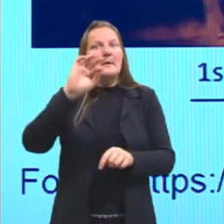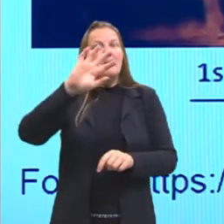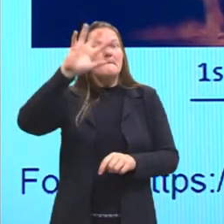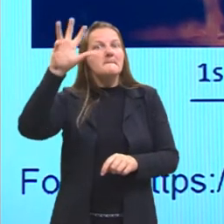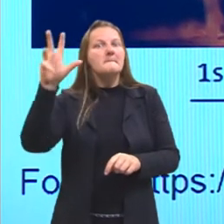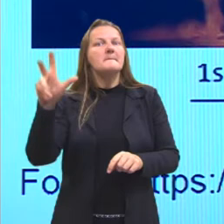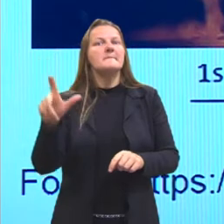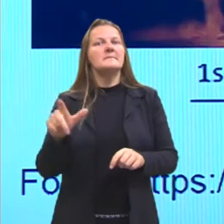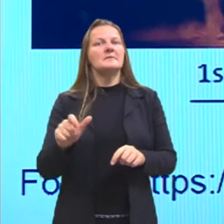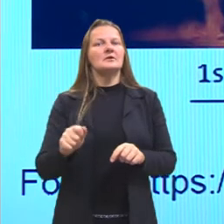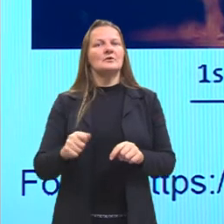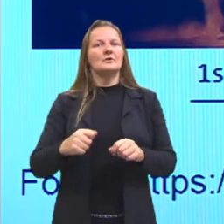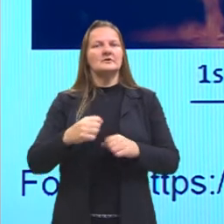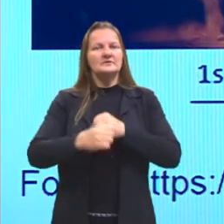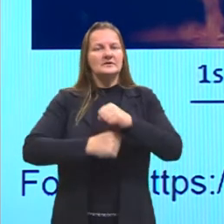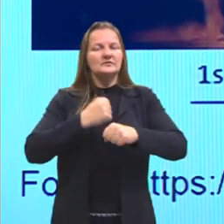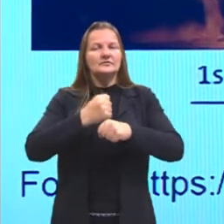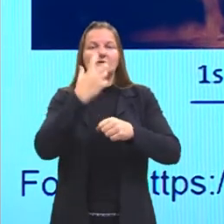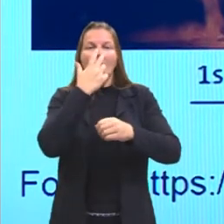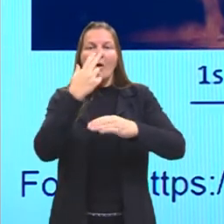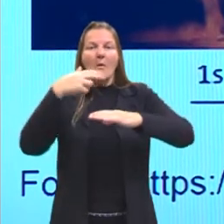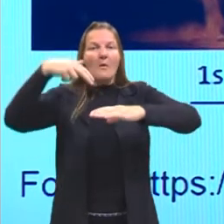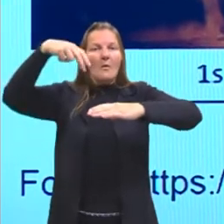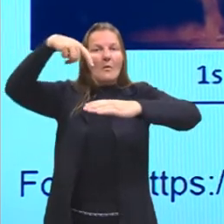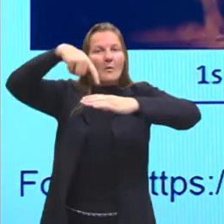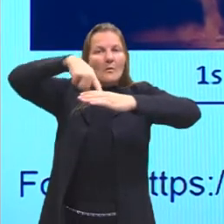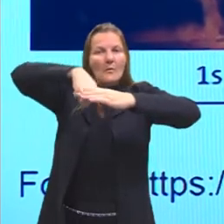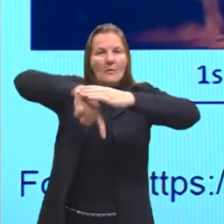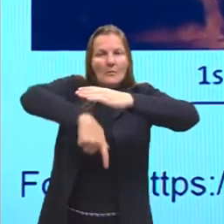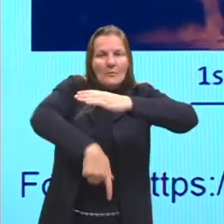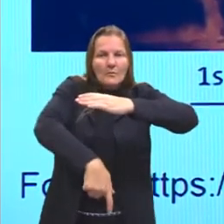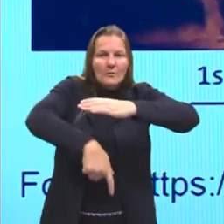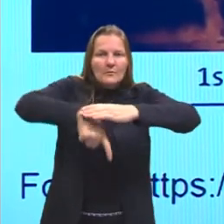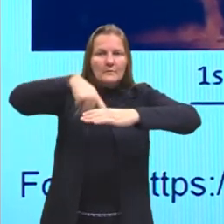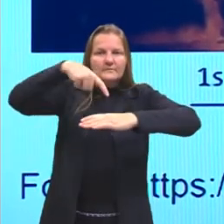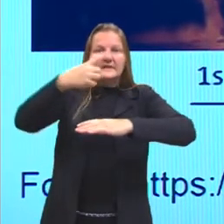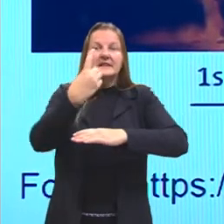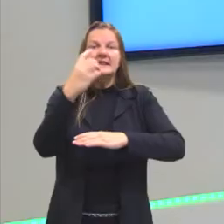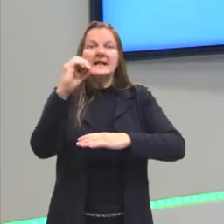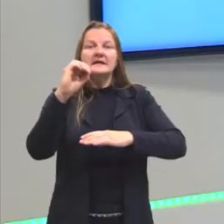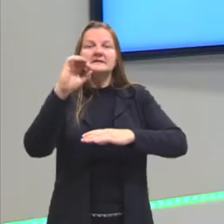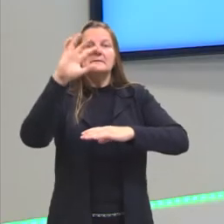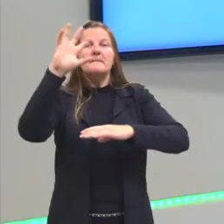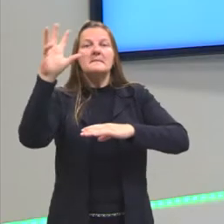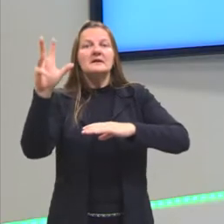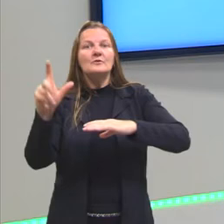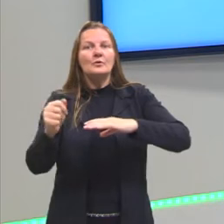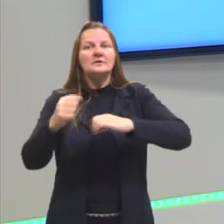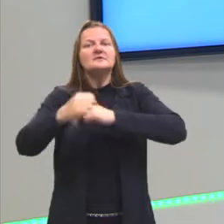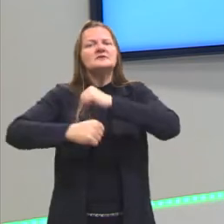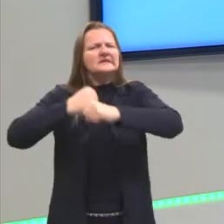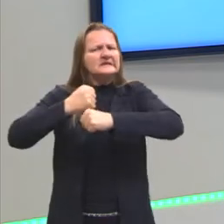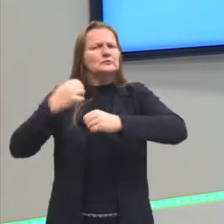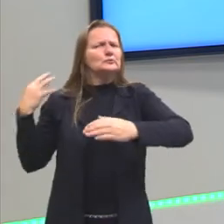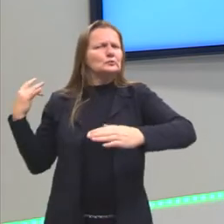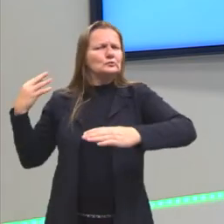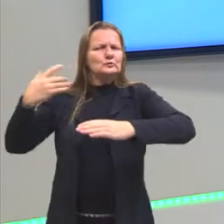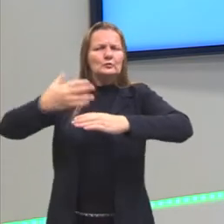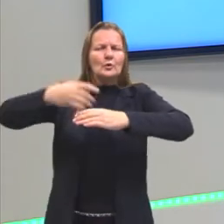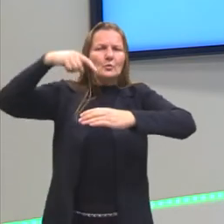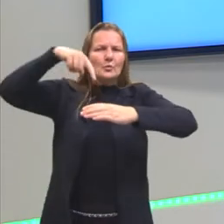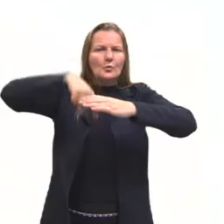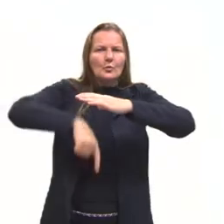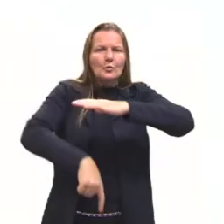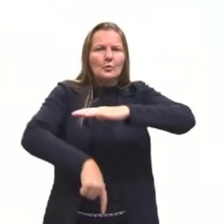a formação do petróleo, né? Que leva milhares, dez milhões de anos. Então, eu tenho reações muito rápidas,